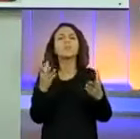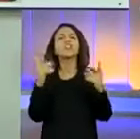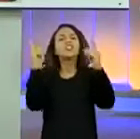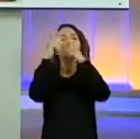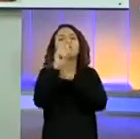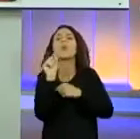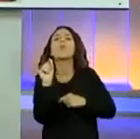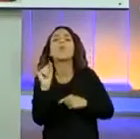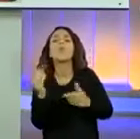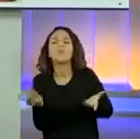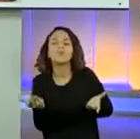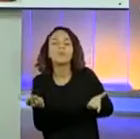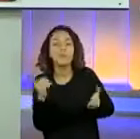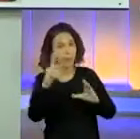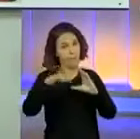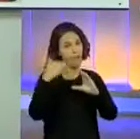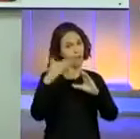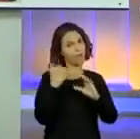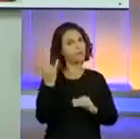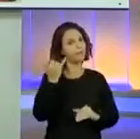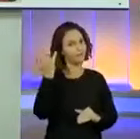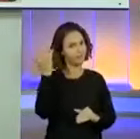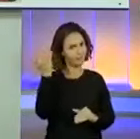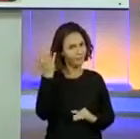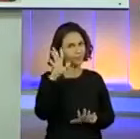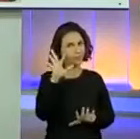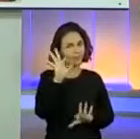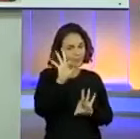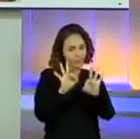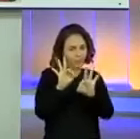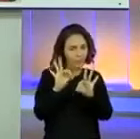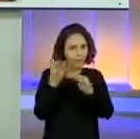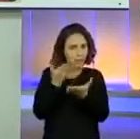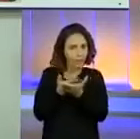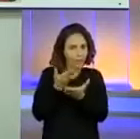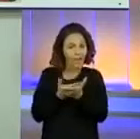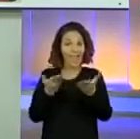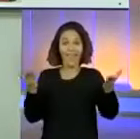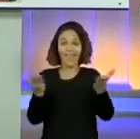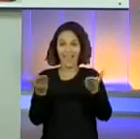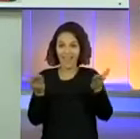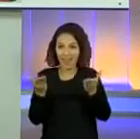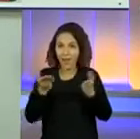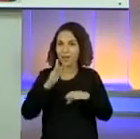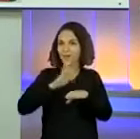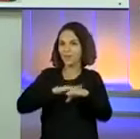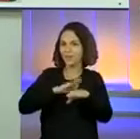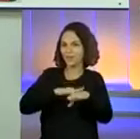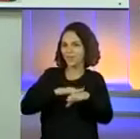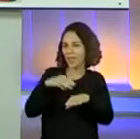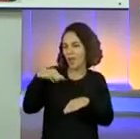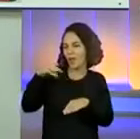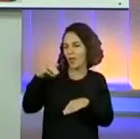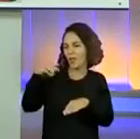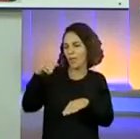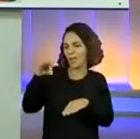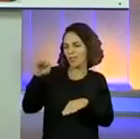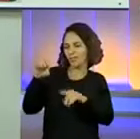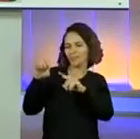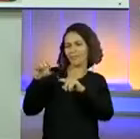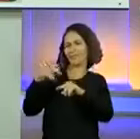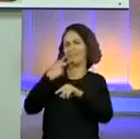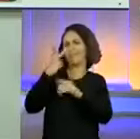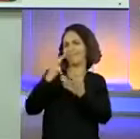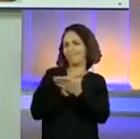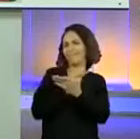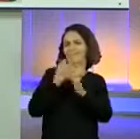em pequenas palavras, importante, organização nos estudos. Nesse exato momento, coloquem no chat,